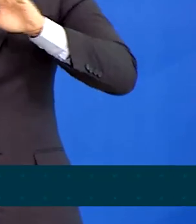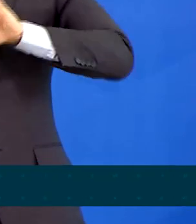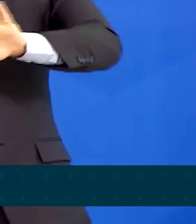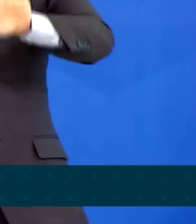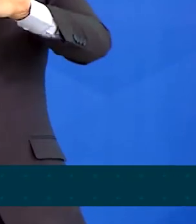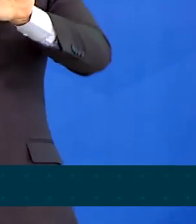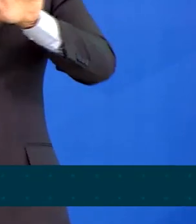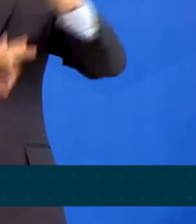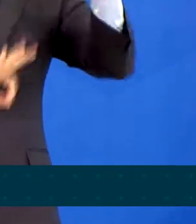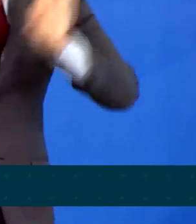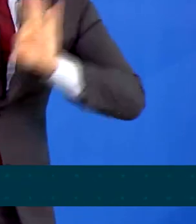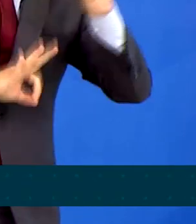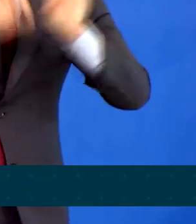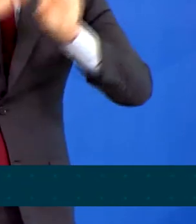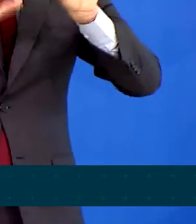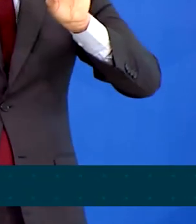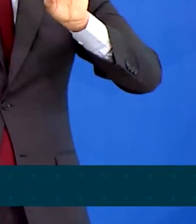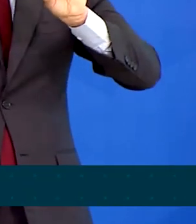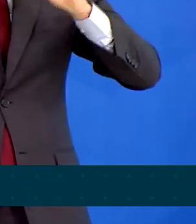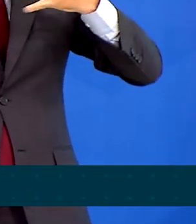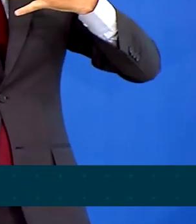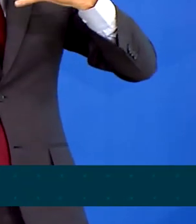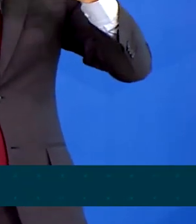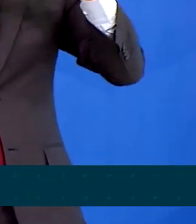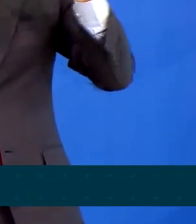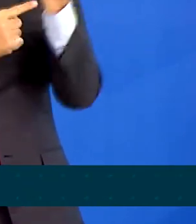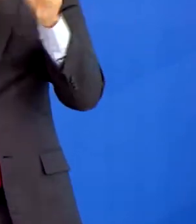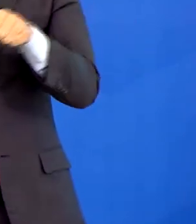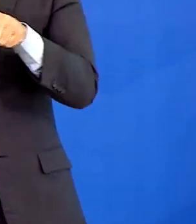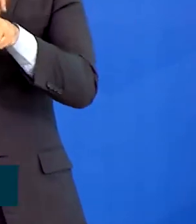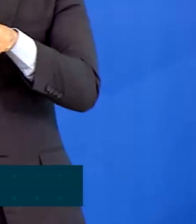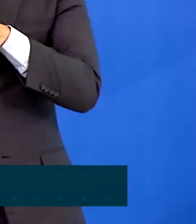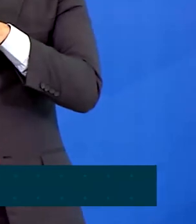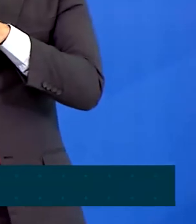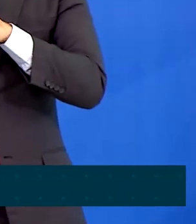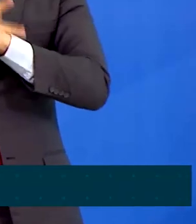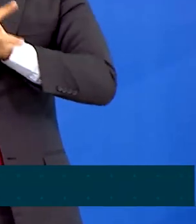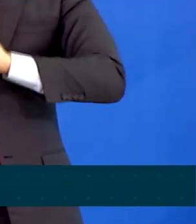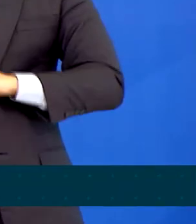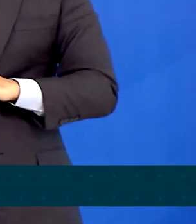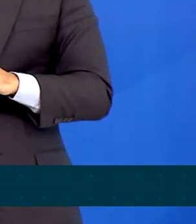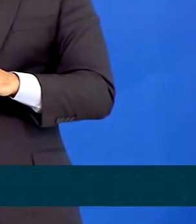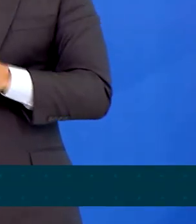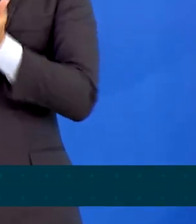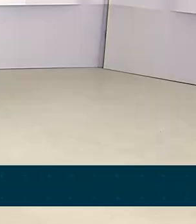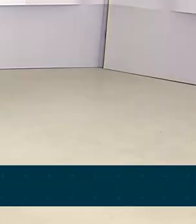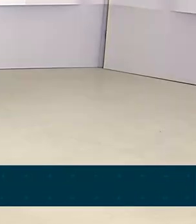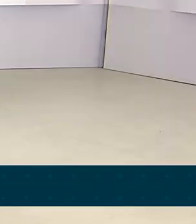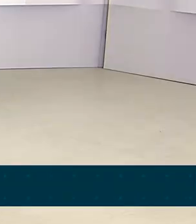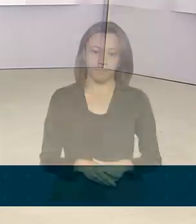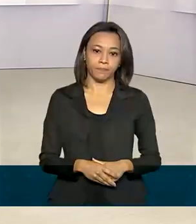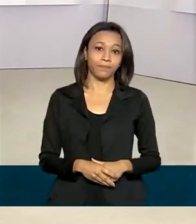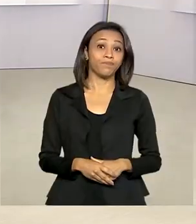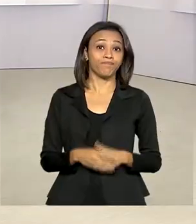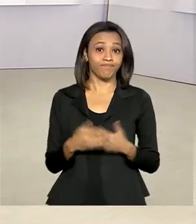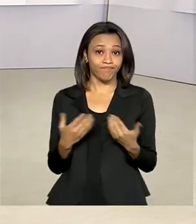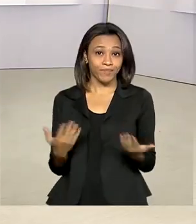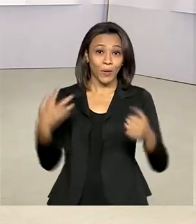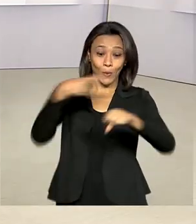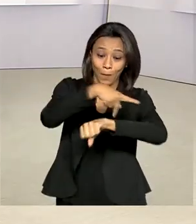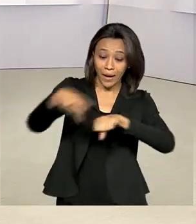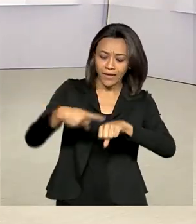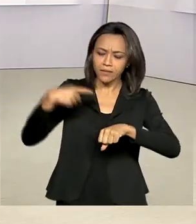dispositivos para proteger a conta do idoso, para proteger o idoso no dia a dia. O país